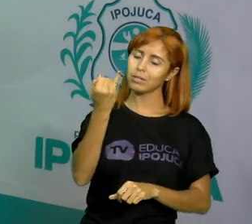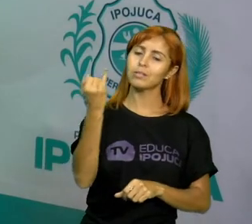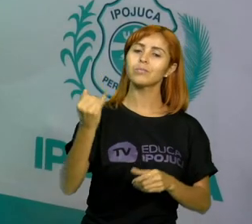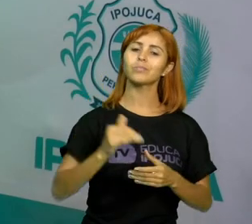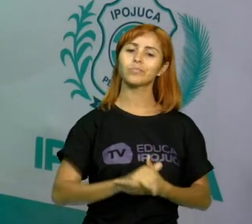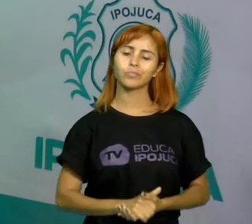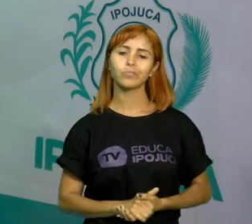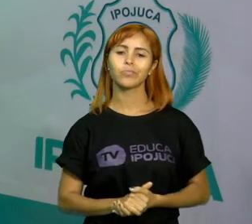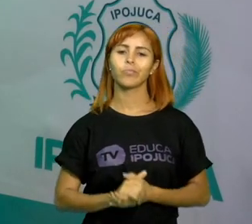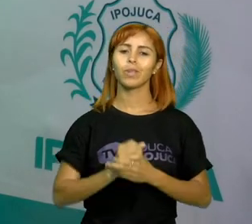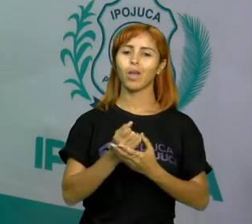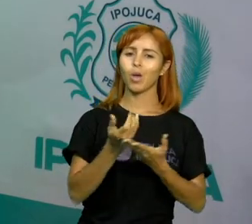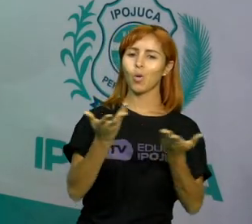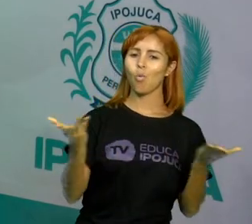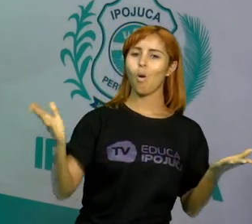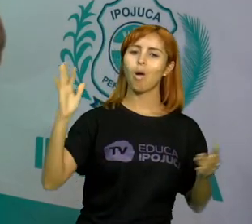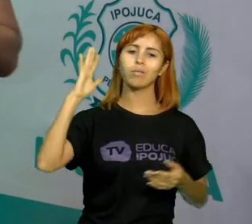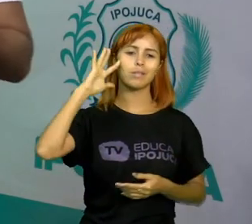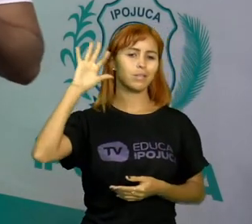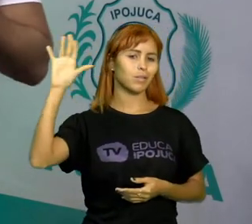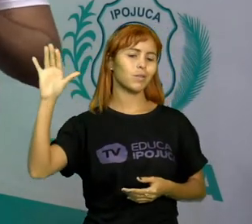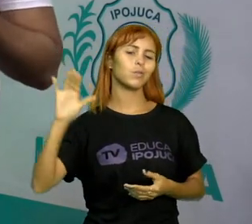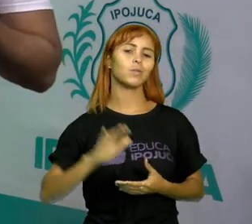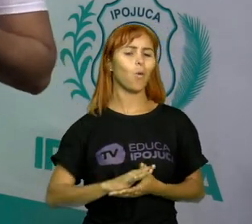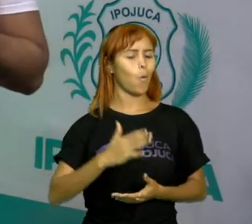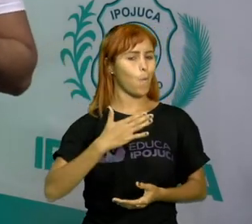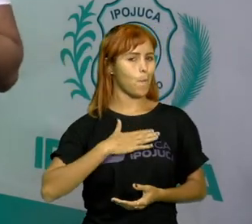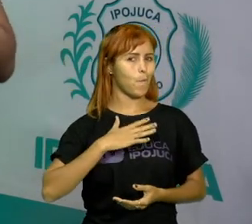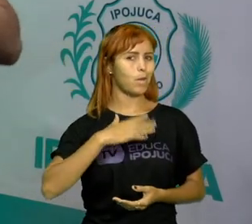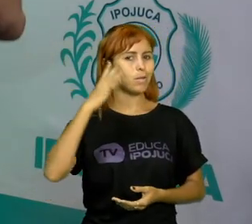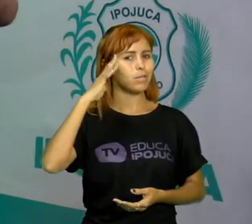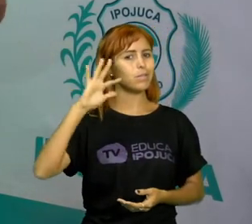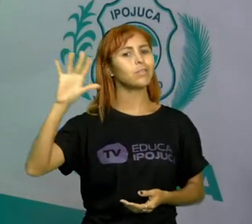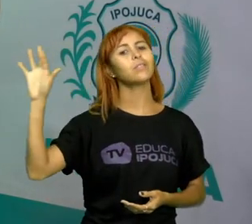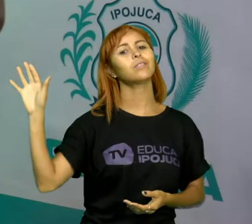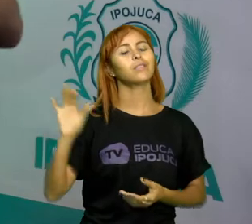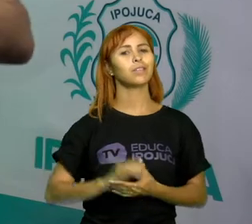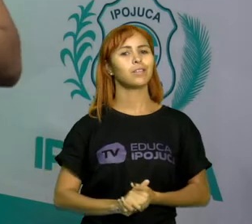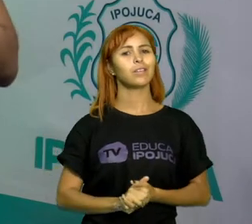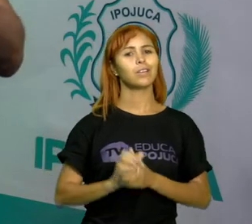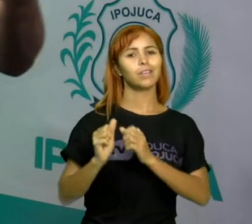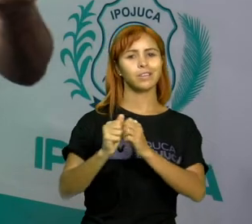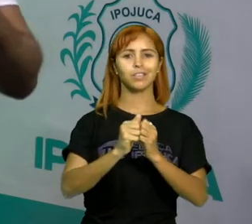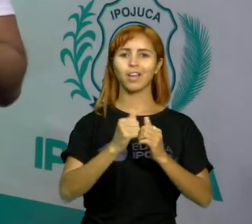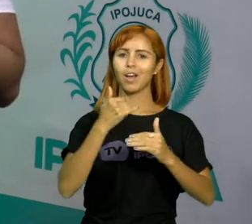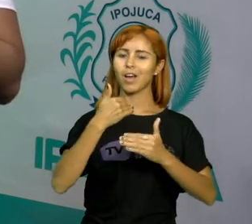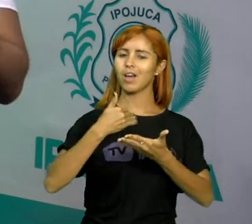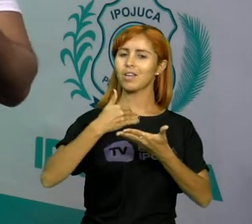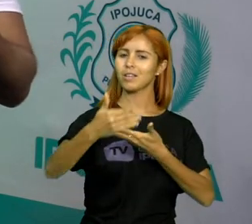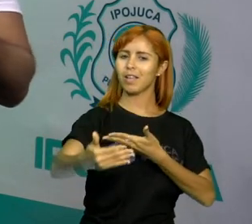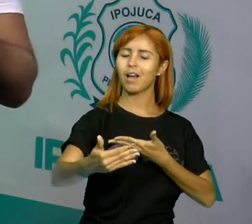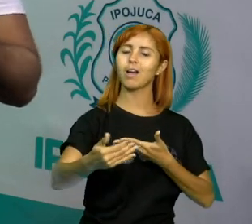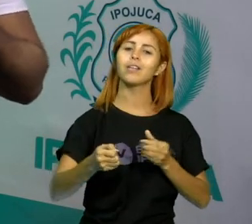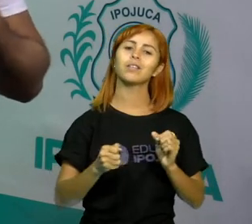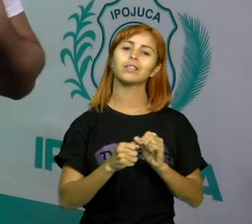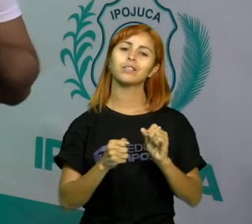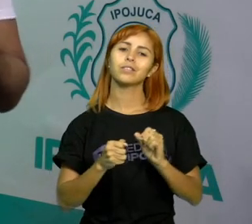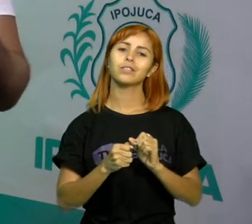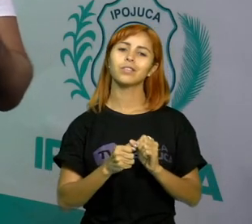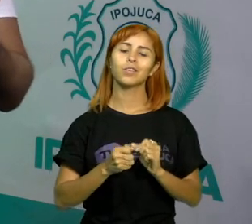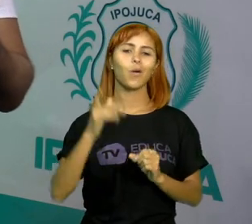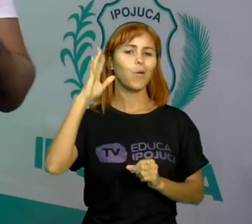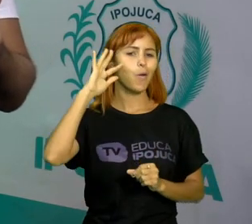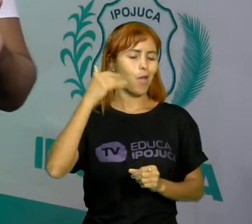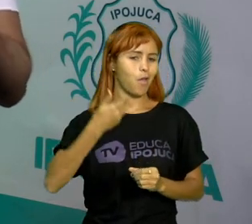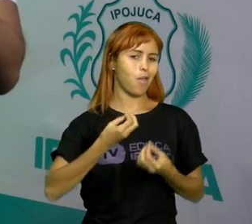e qual o seu sonho. O meu está em andamento, está sendo realizado, que é o meu